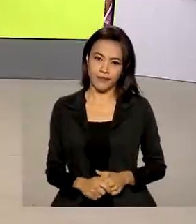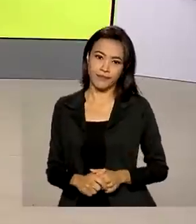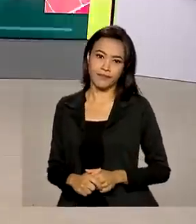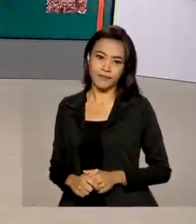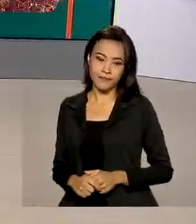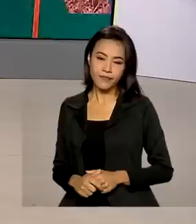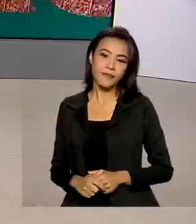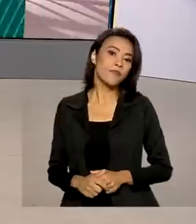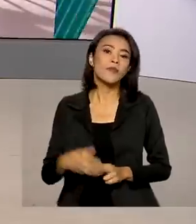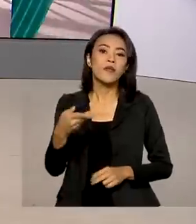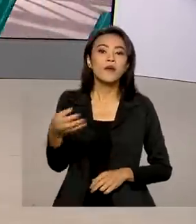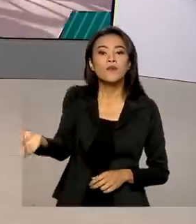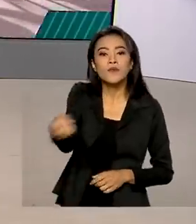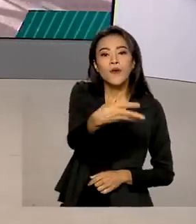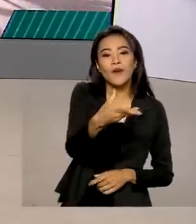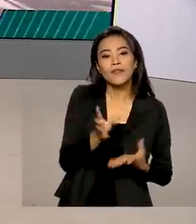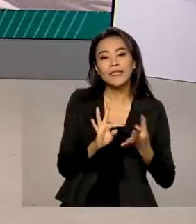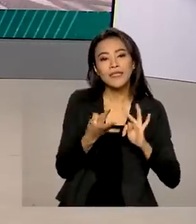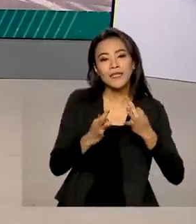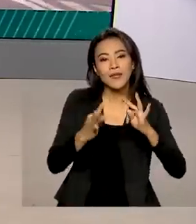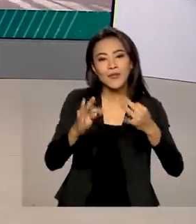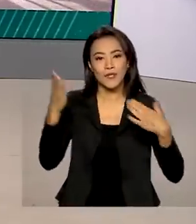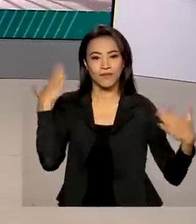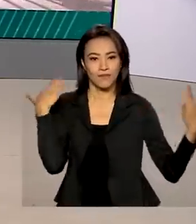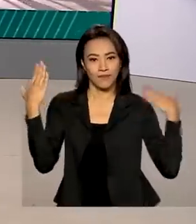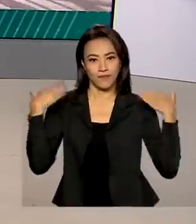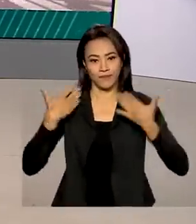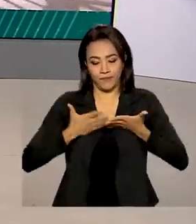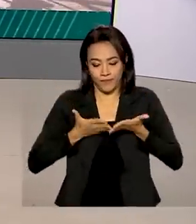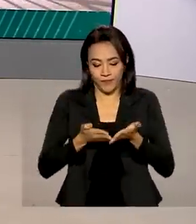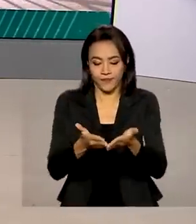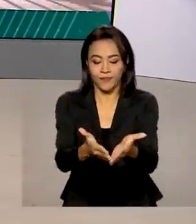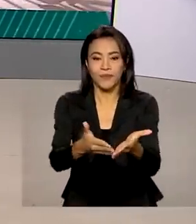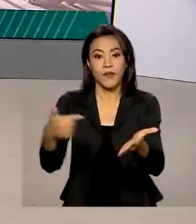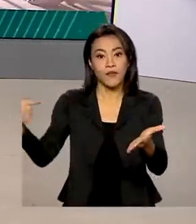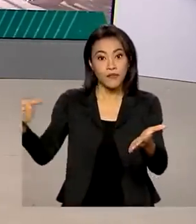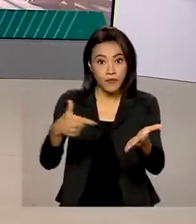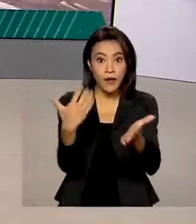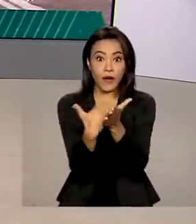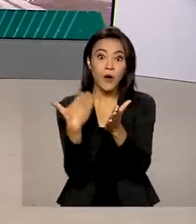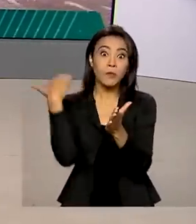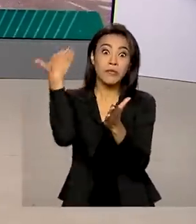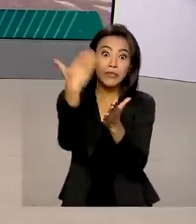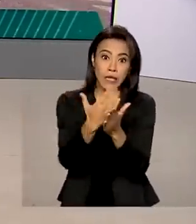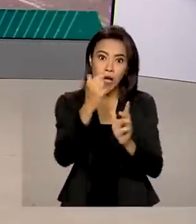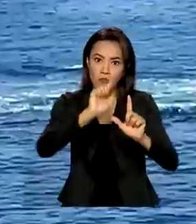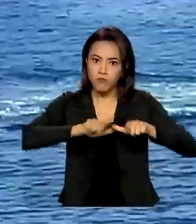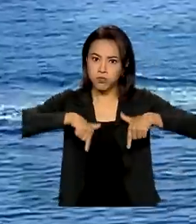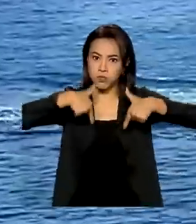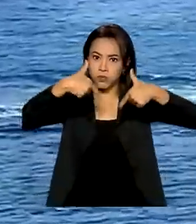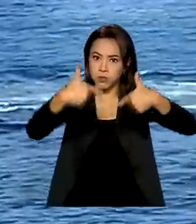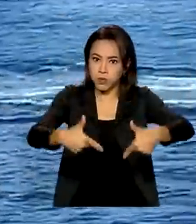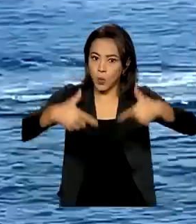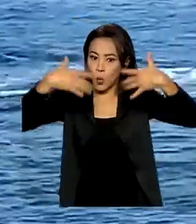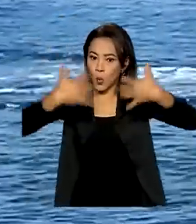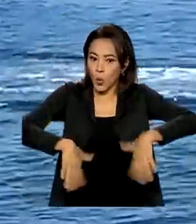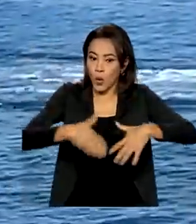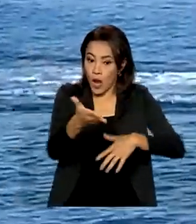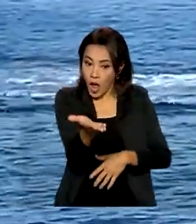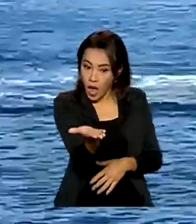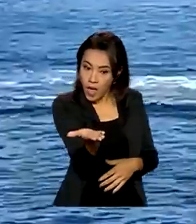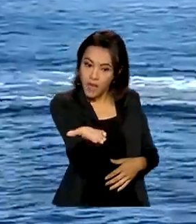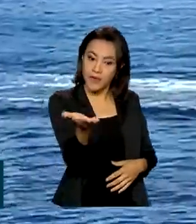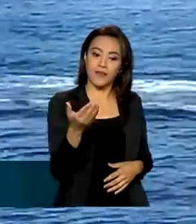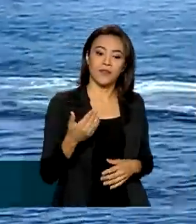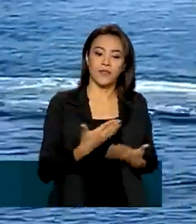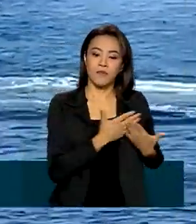Uma nova tecnologia da Marinha vai aumentar a capacidade de operações complexas. É o veículo de superfície não